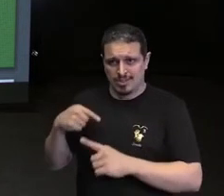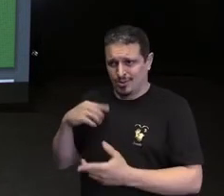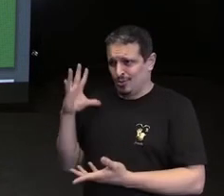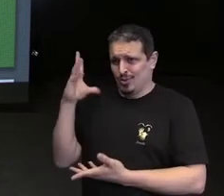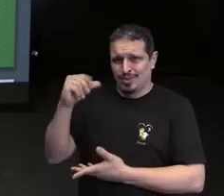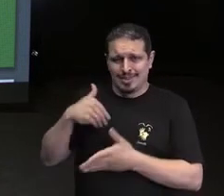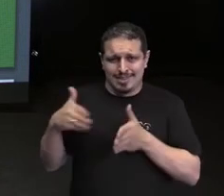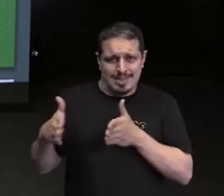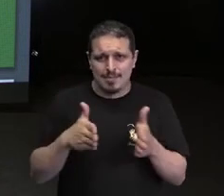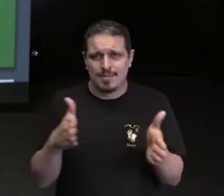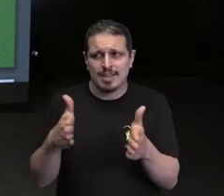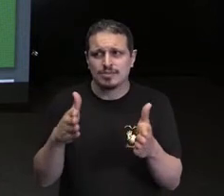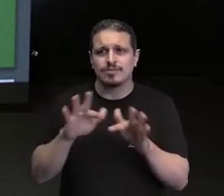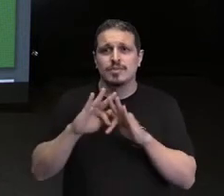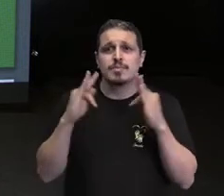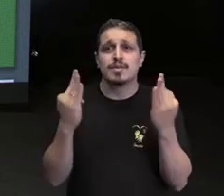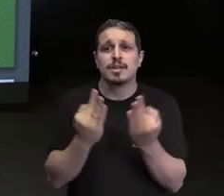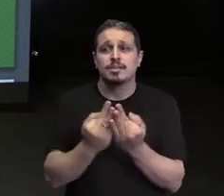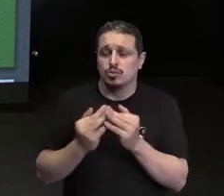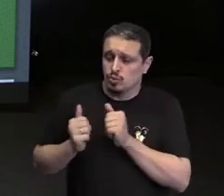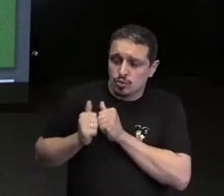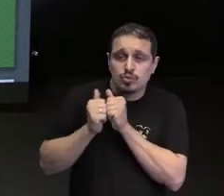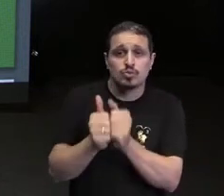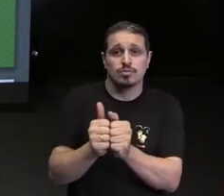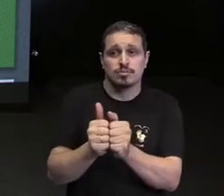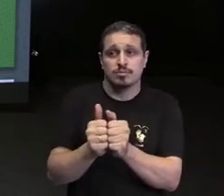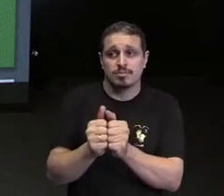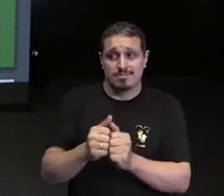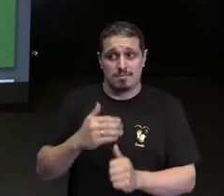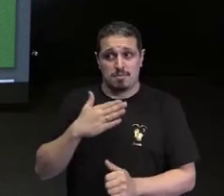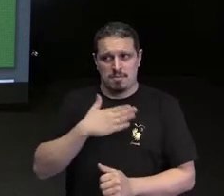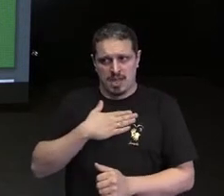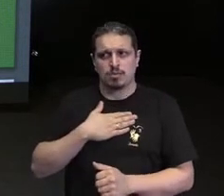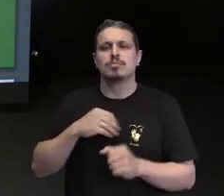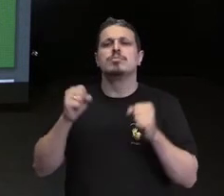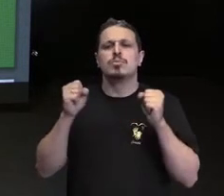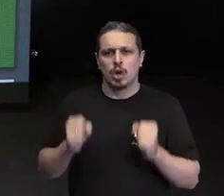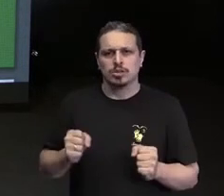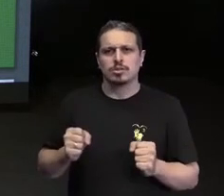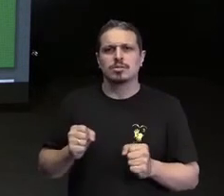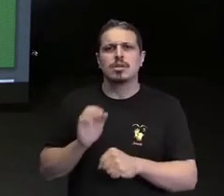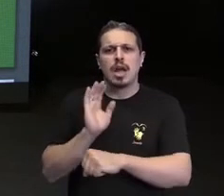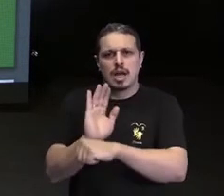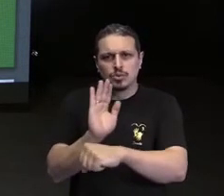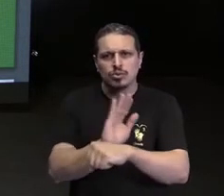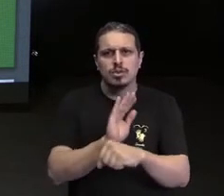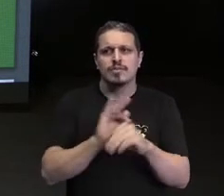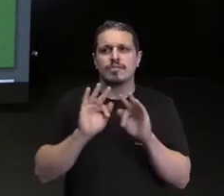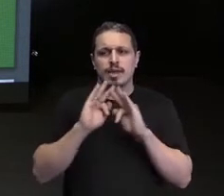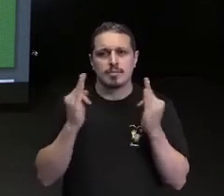eu preciso e eu posso ajudar essa família a construir